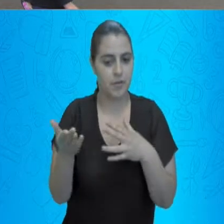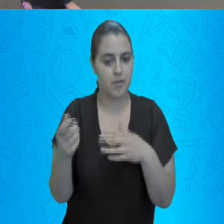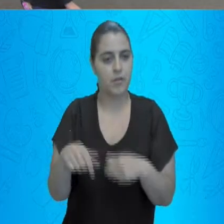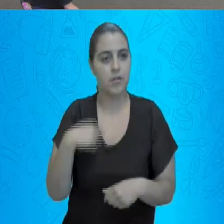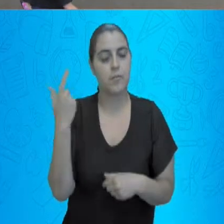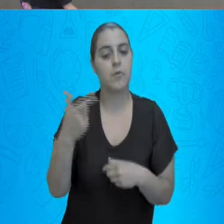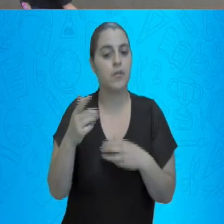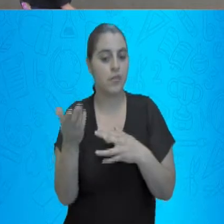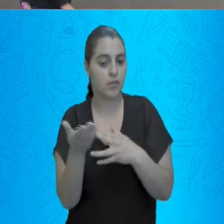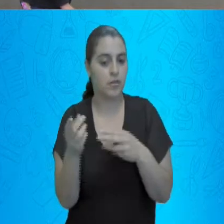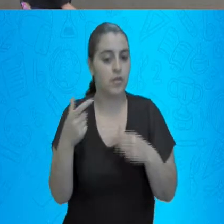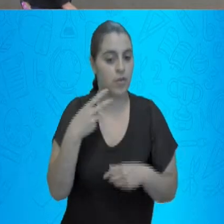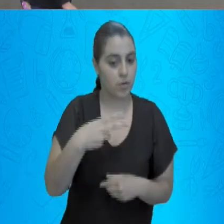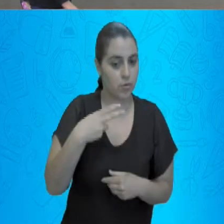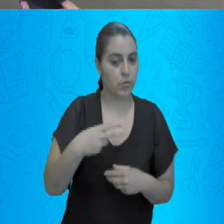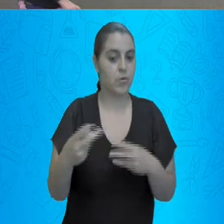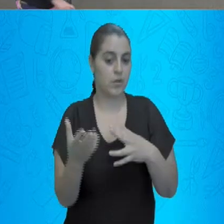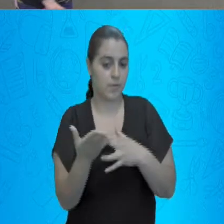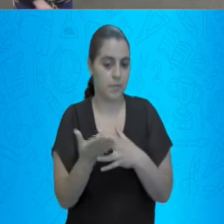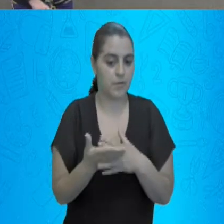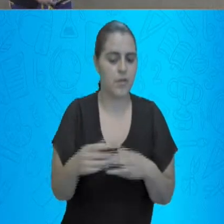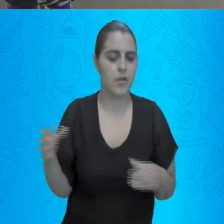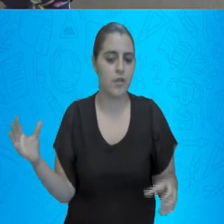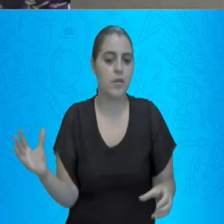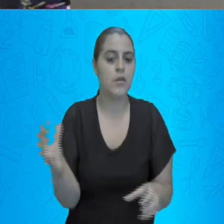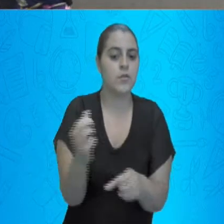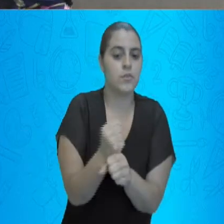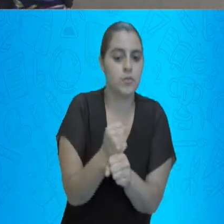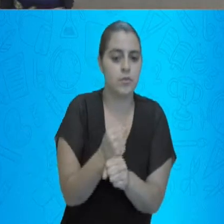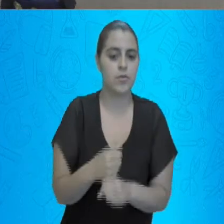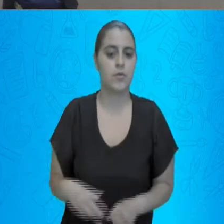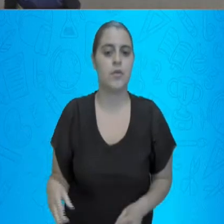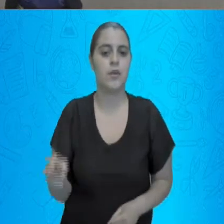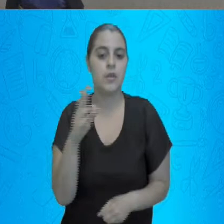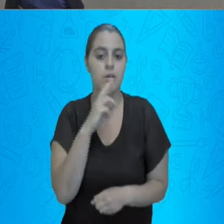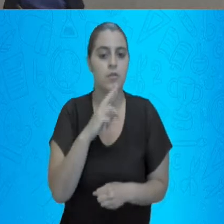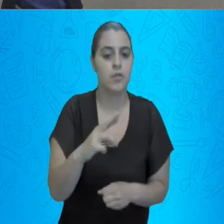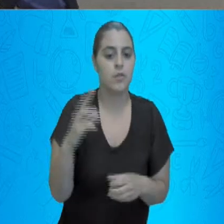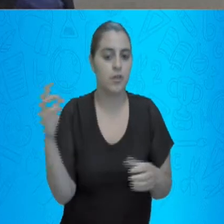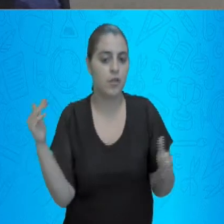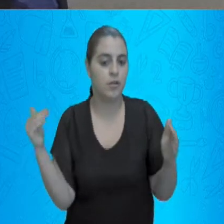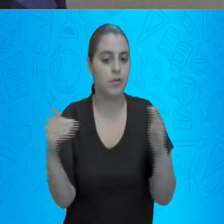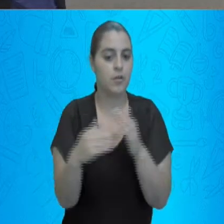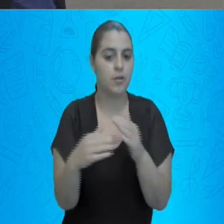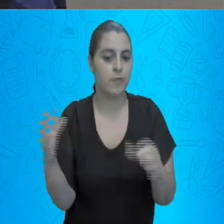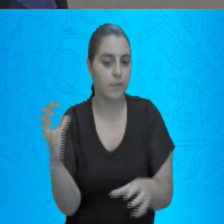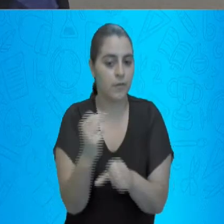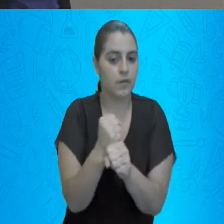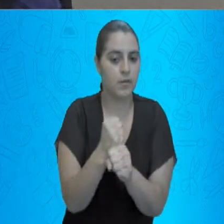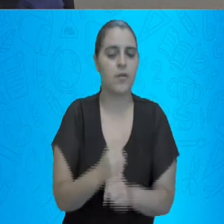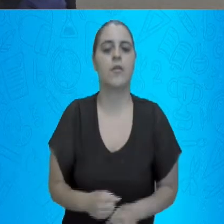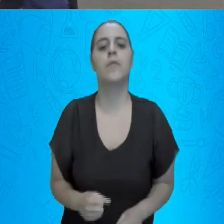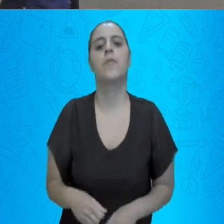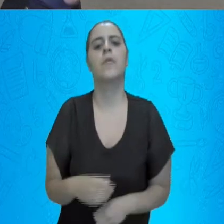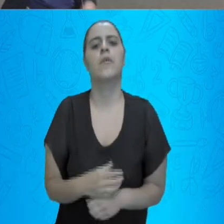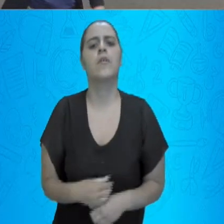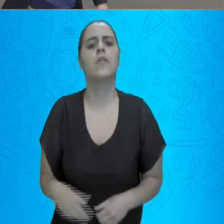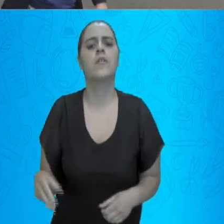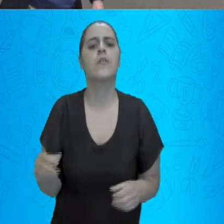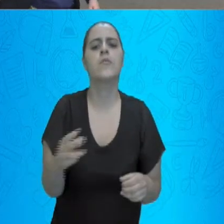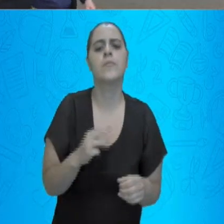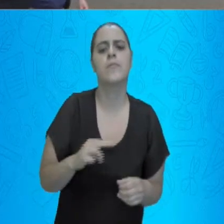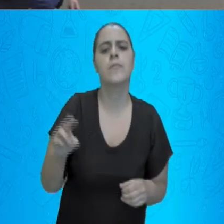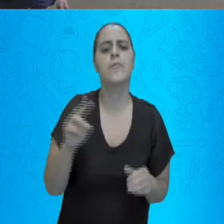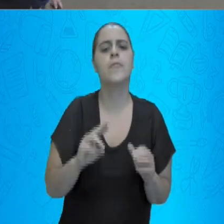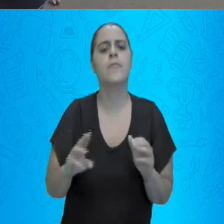segunda parcela e a soma, que é o resultado final. São os nomes dos termos. E